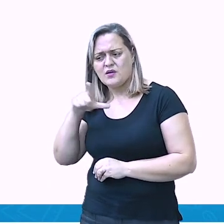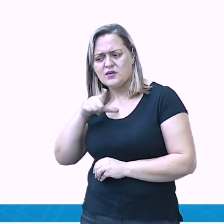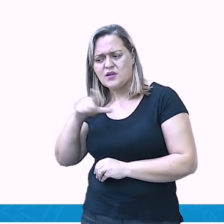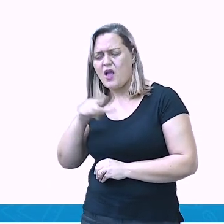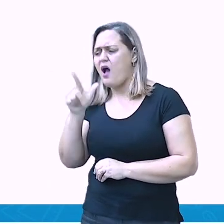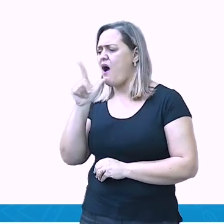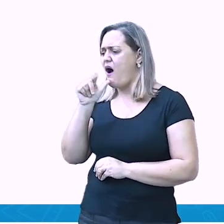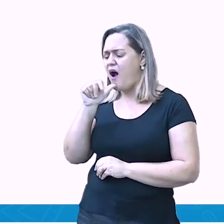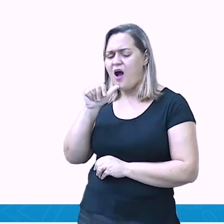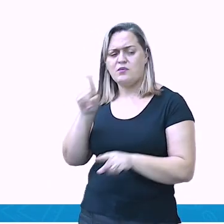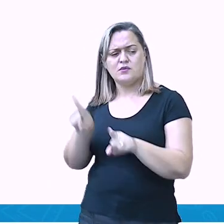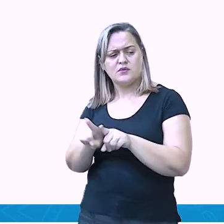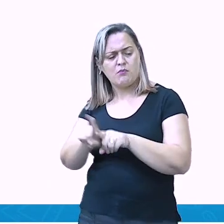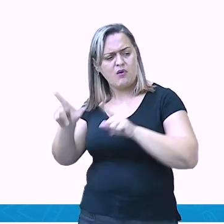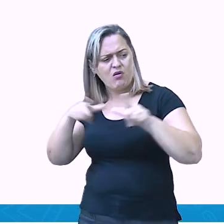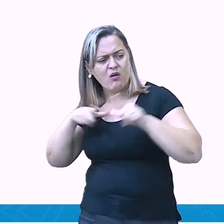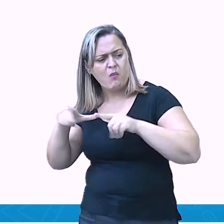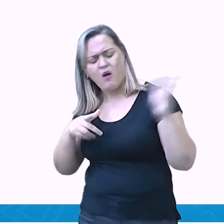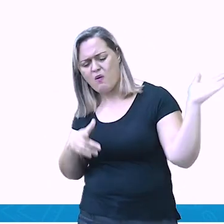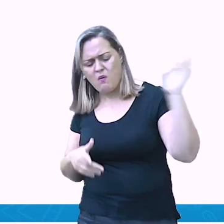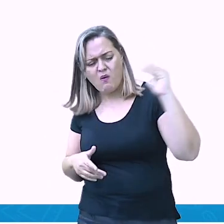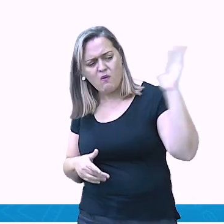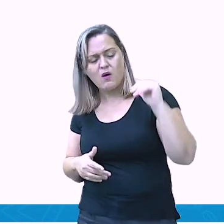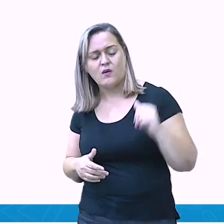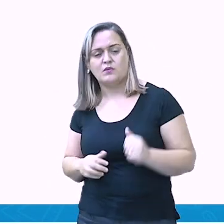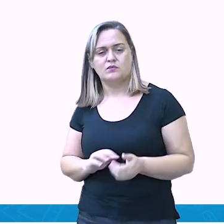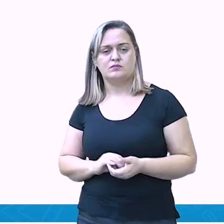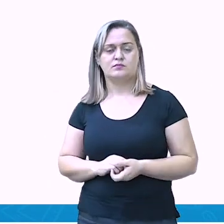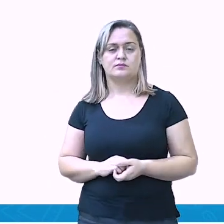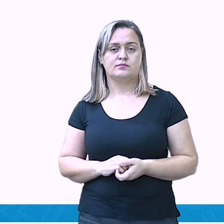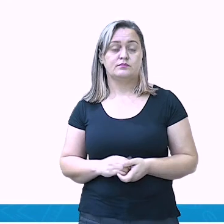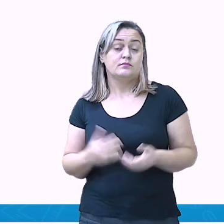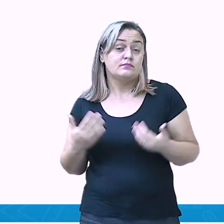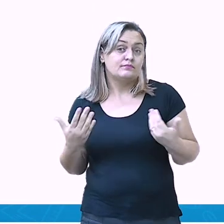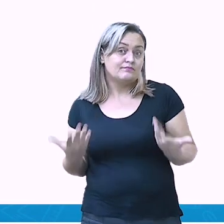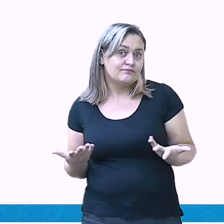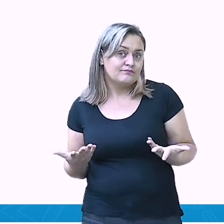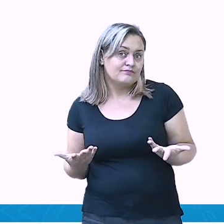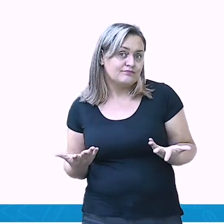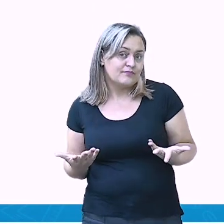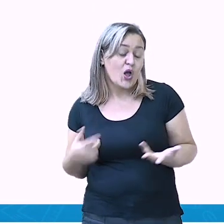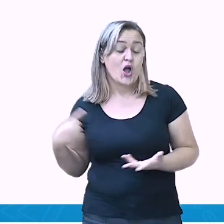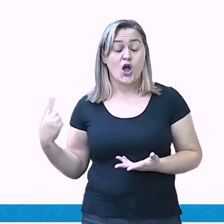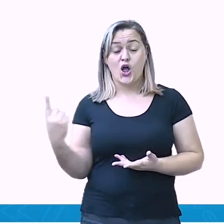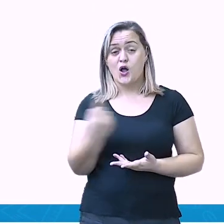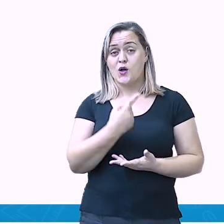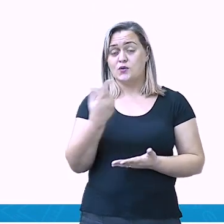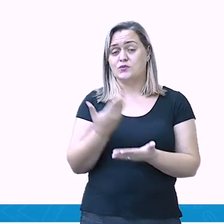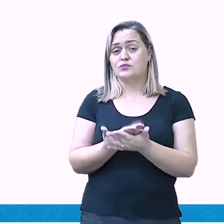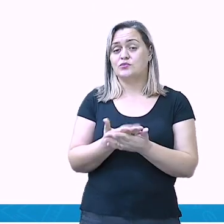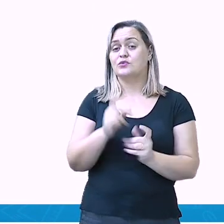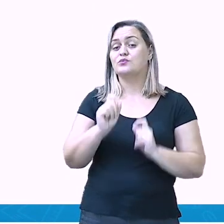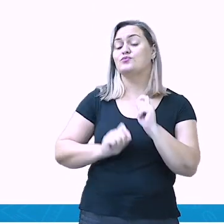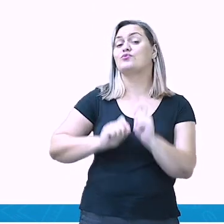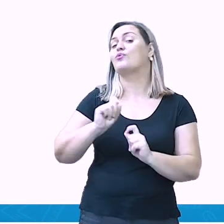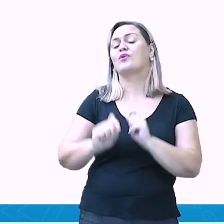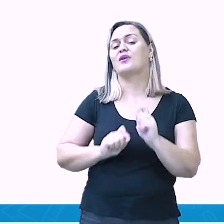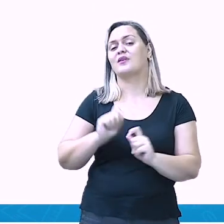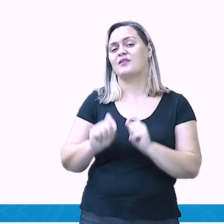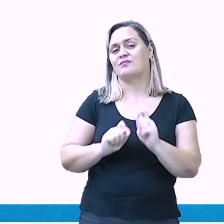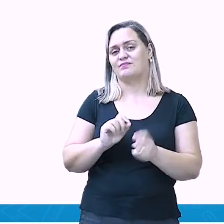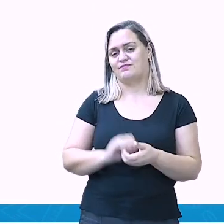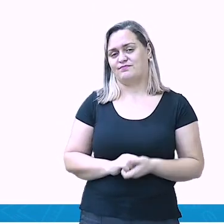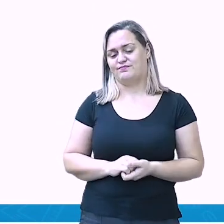Nós estamos falando sobre o quê? Uma dica importante é nós olharmos aqui a legenda desta